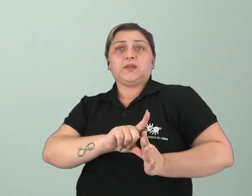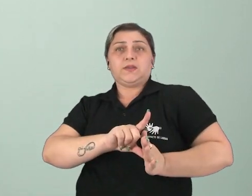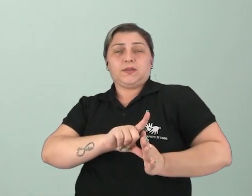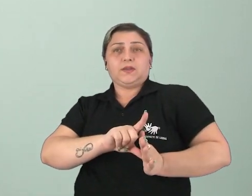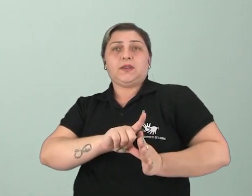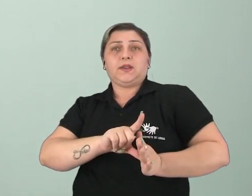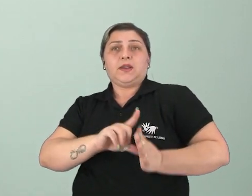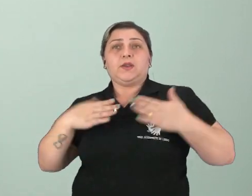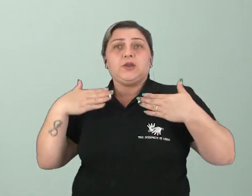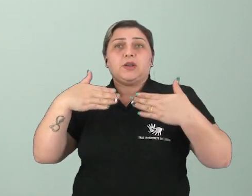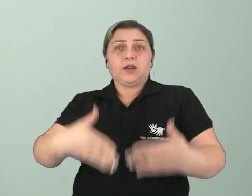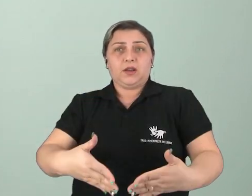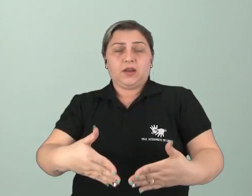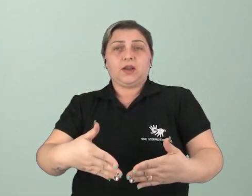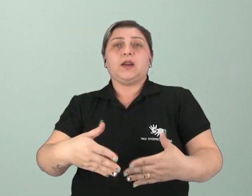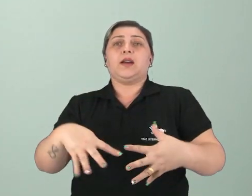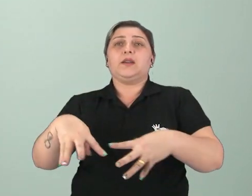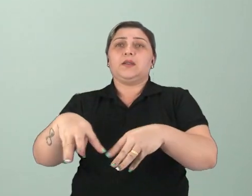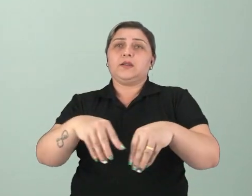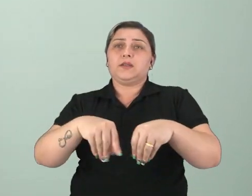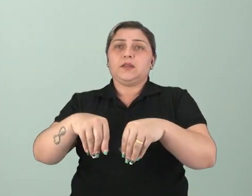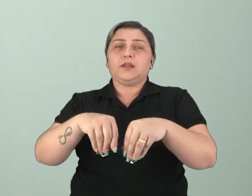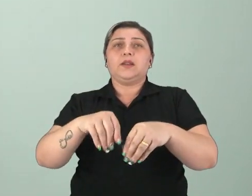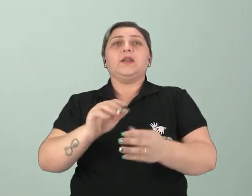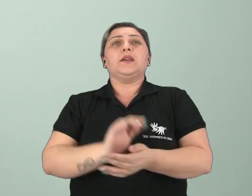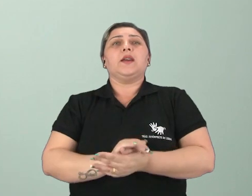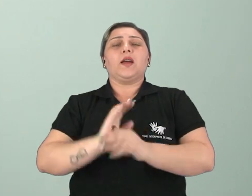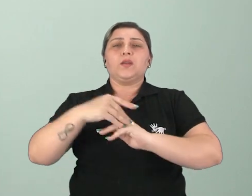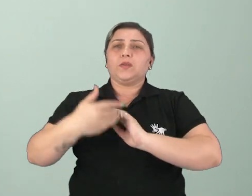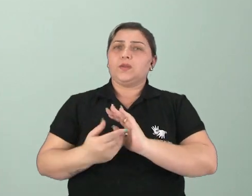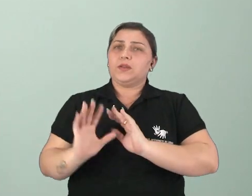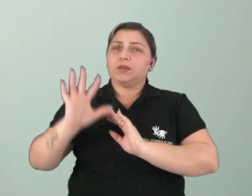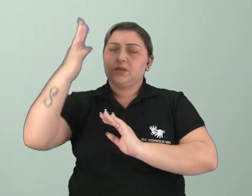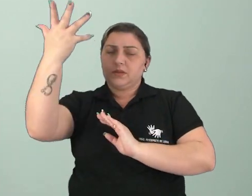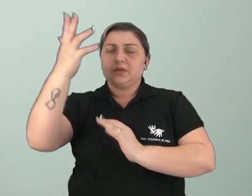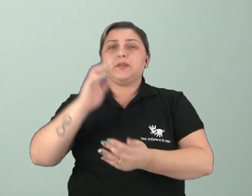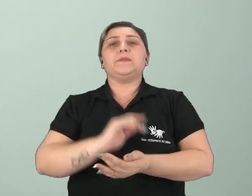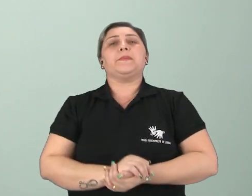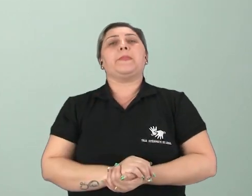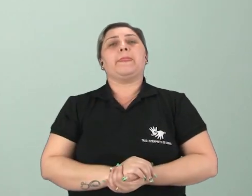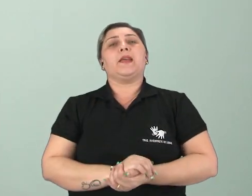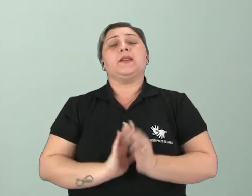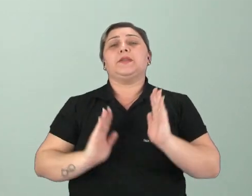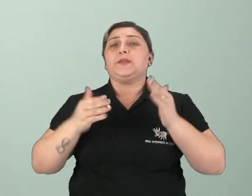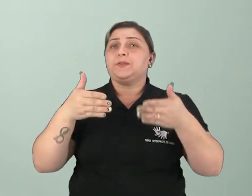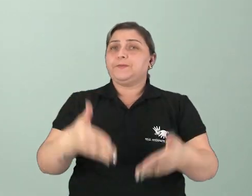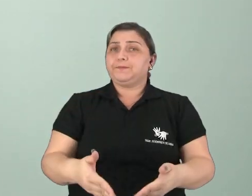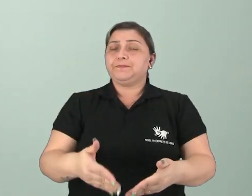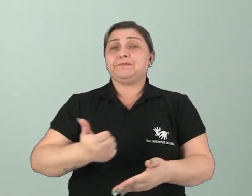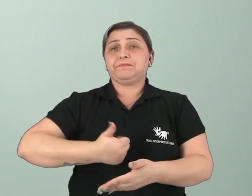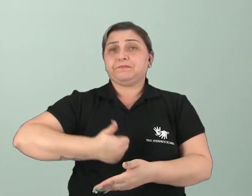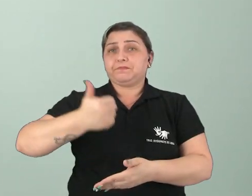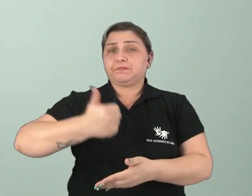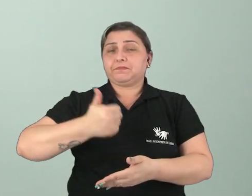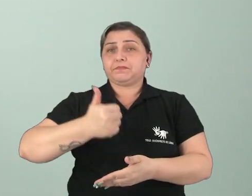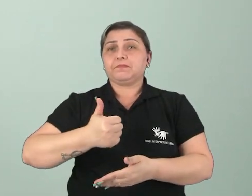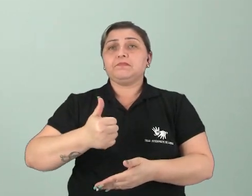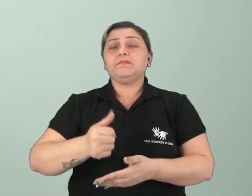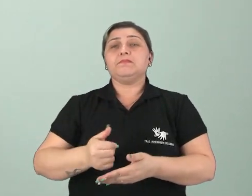Pedro Álvares Cabral chegar nos territórios. Então, tudo que acontecia nesse território, desde a chegada dos primeiros